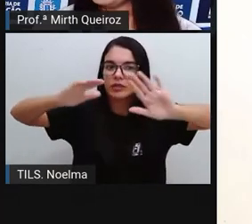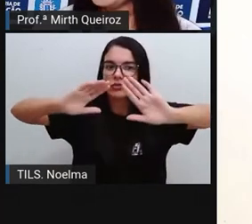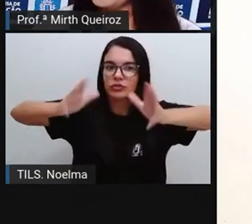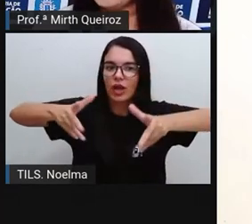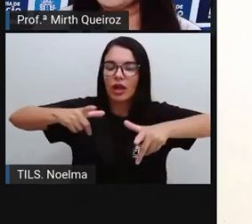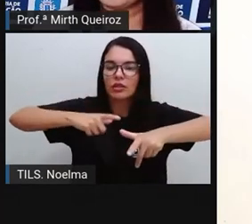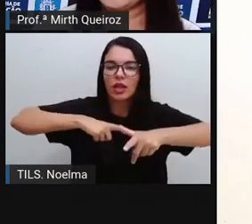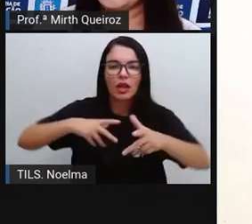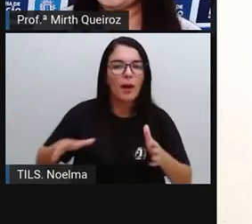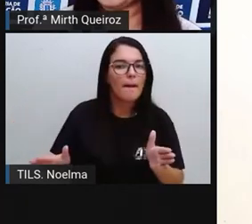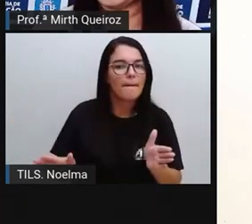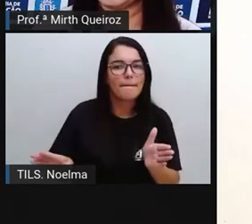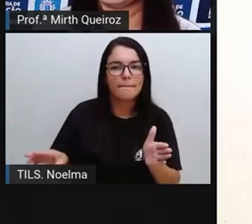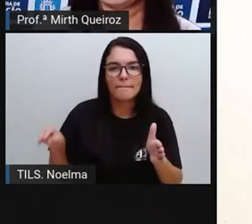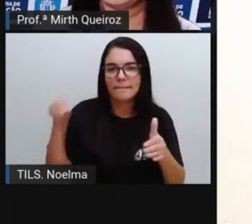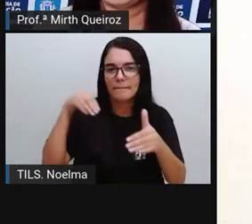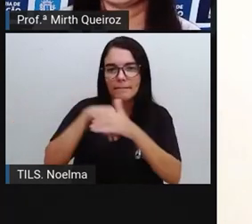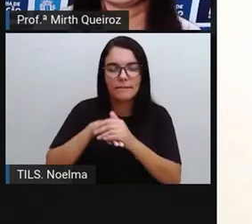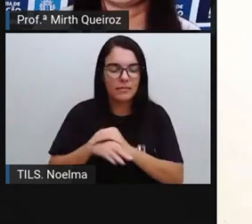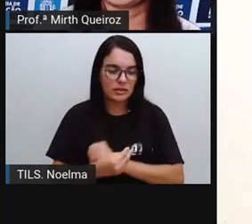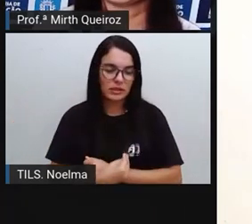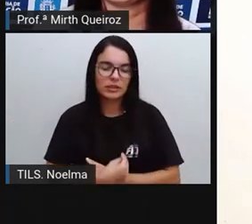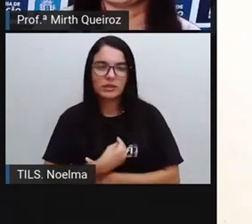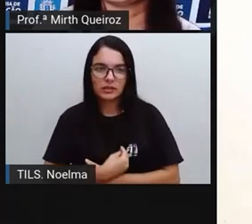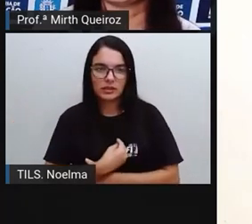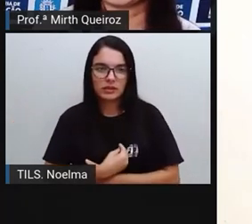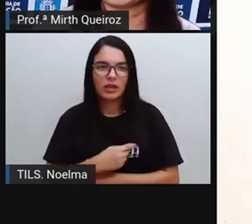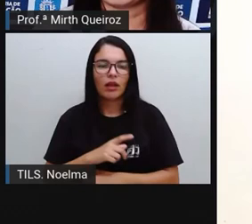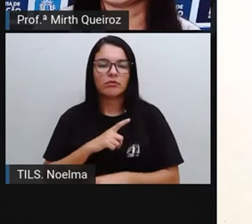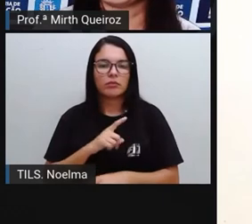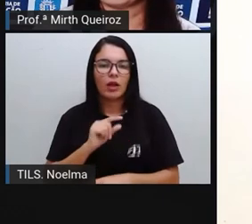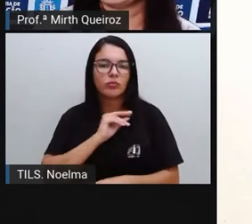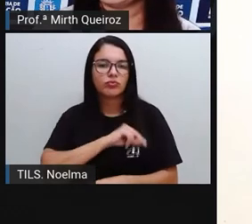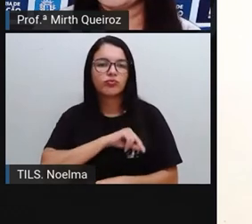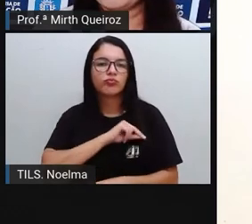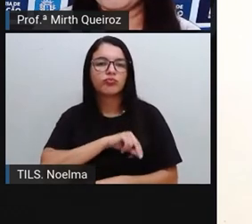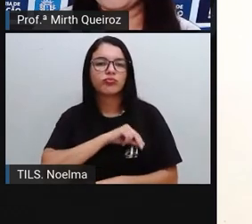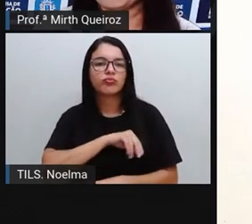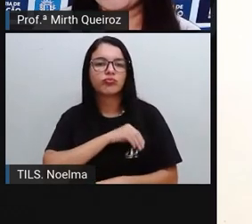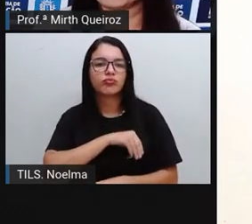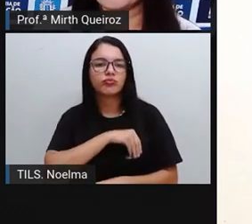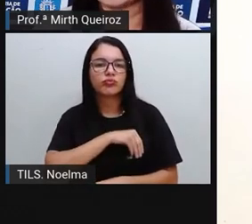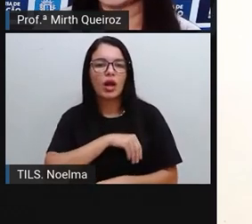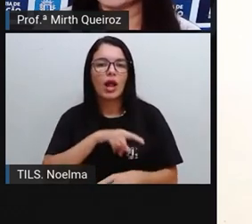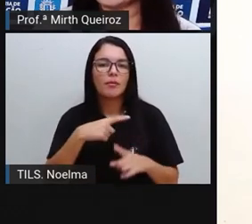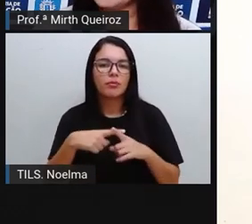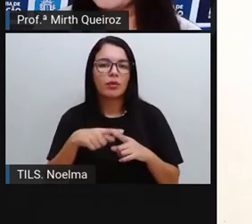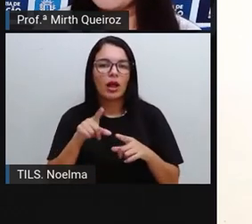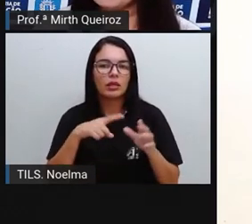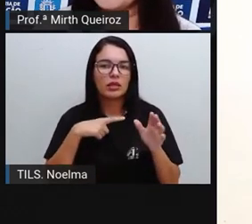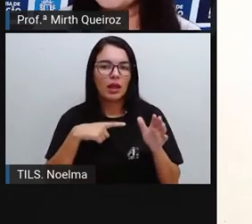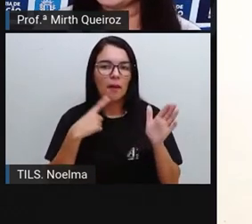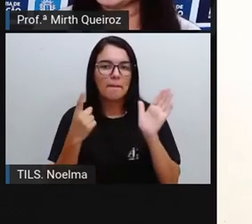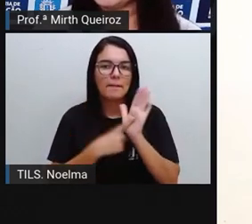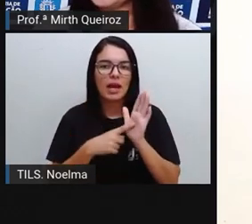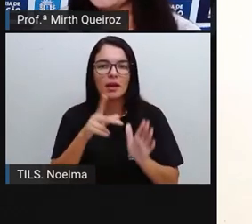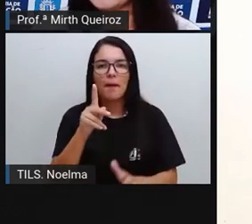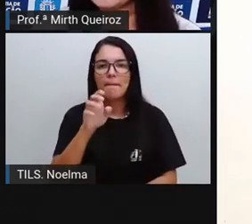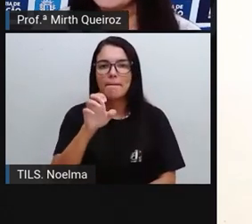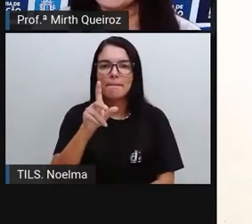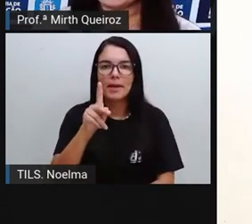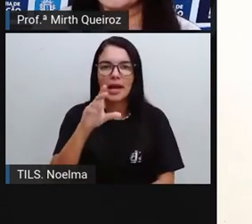tem a maior renda, né? Na parte publicitária. trabalhos para marcas como a Pepsi,